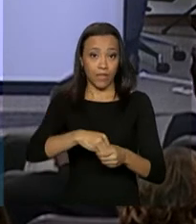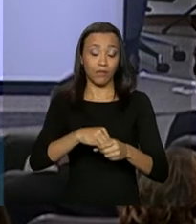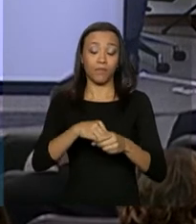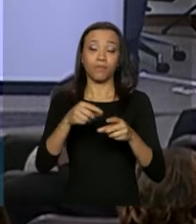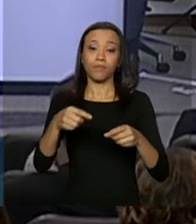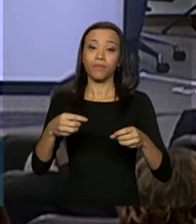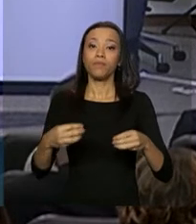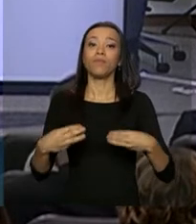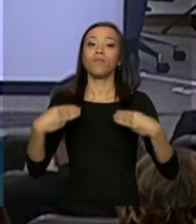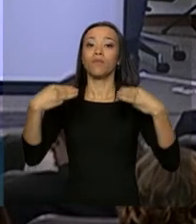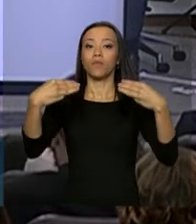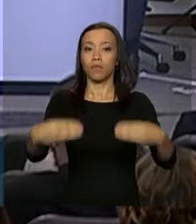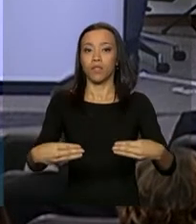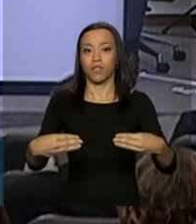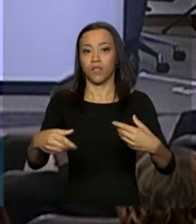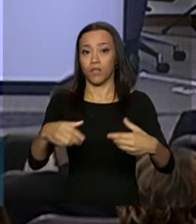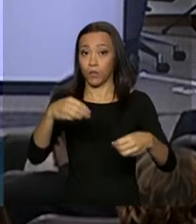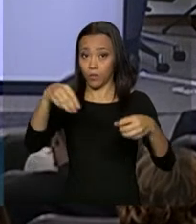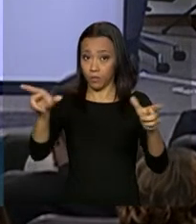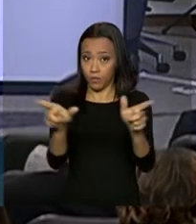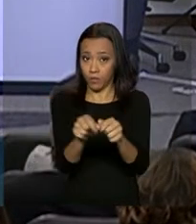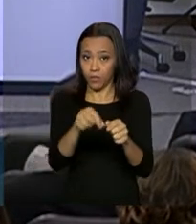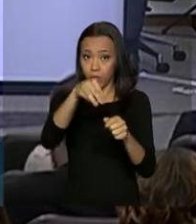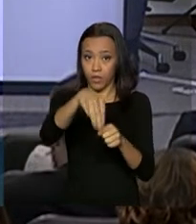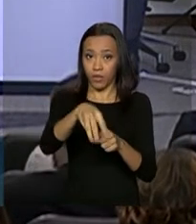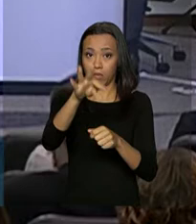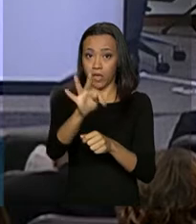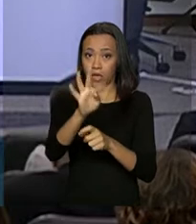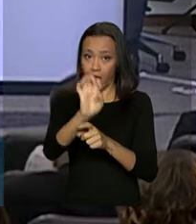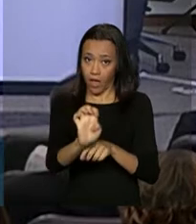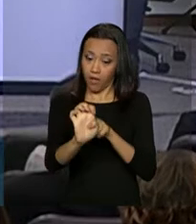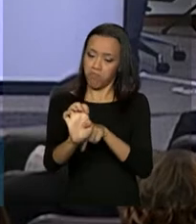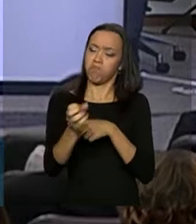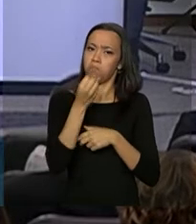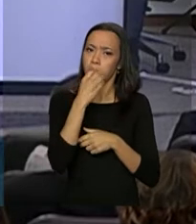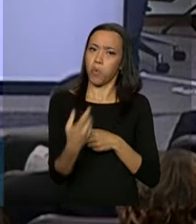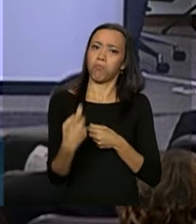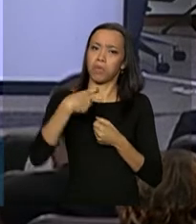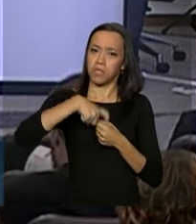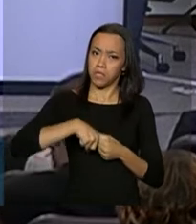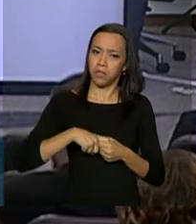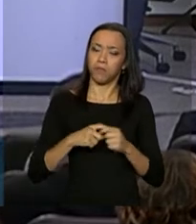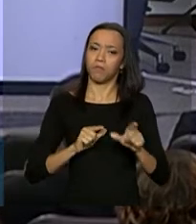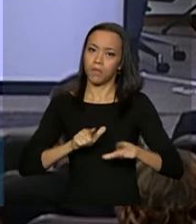decisivo nessa ação. Tem sido um parceiro que tem junto